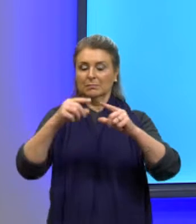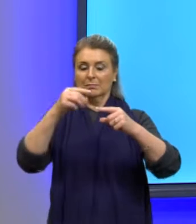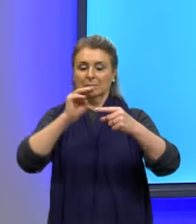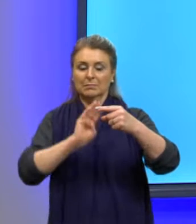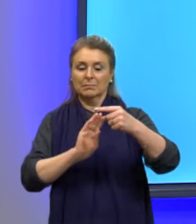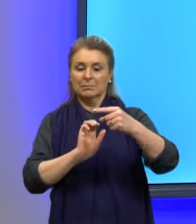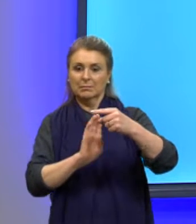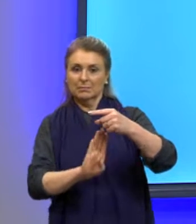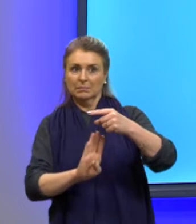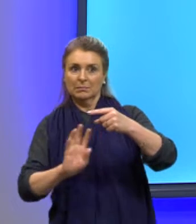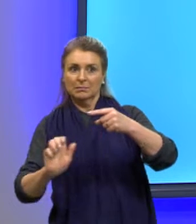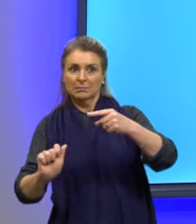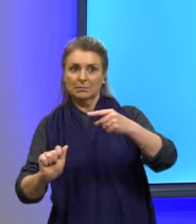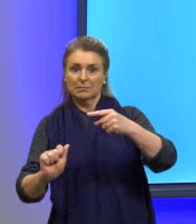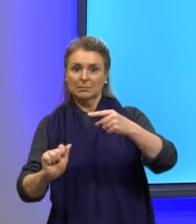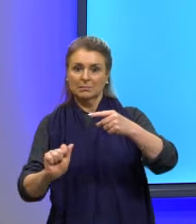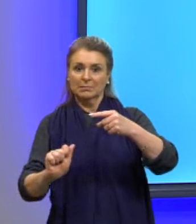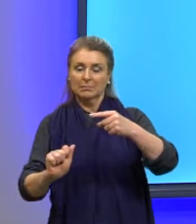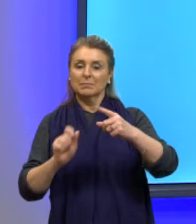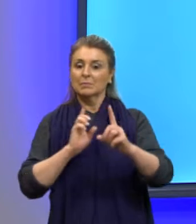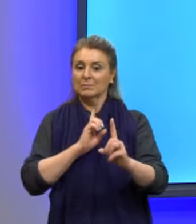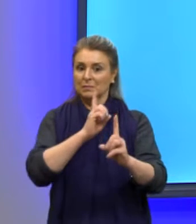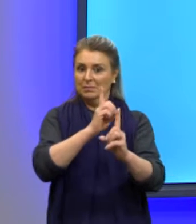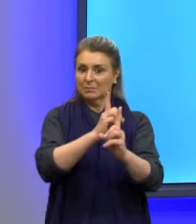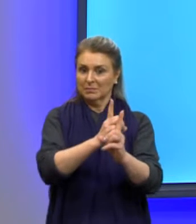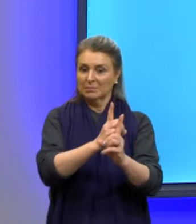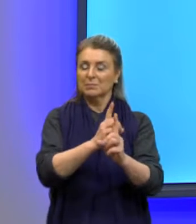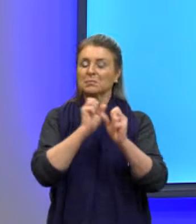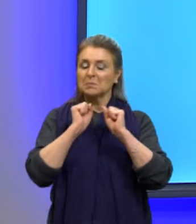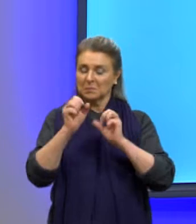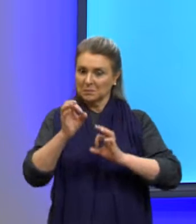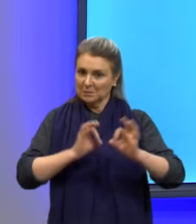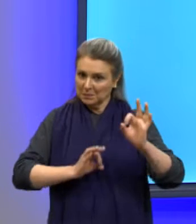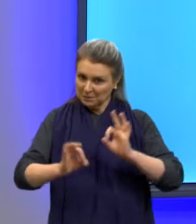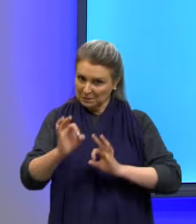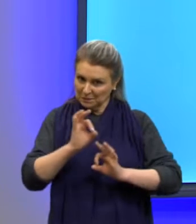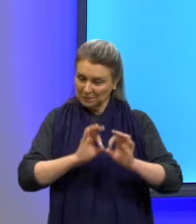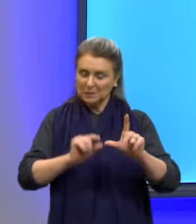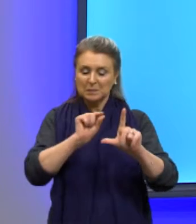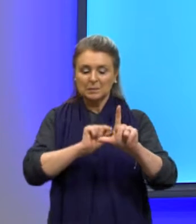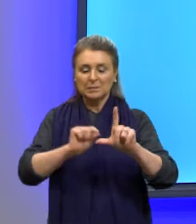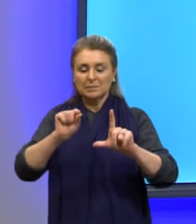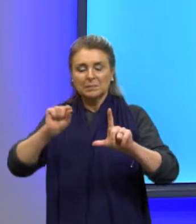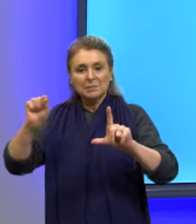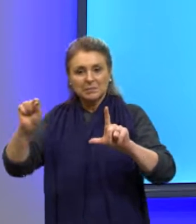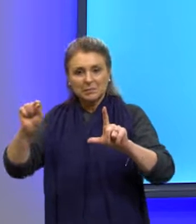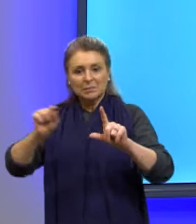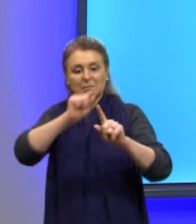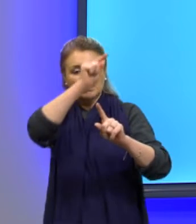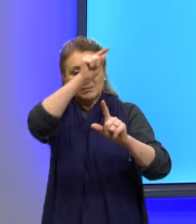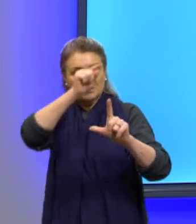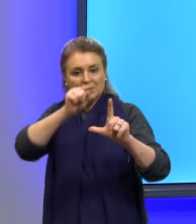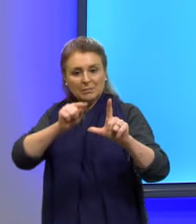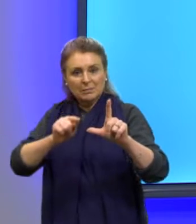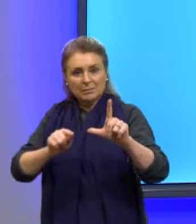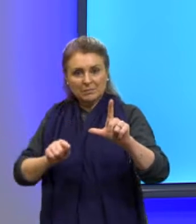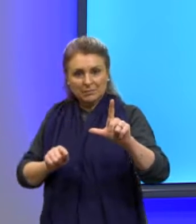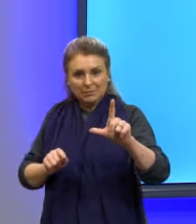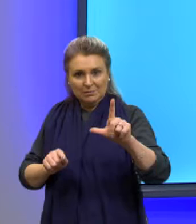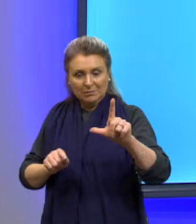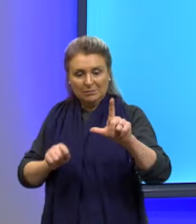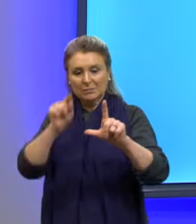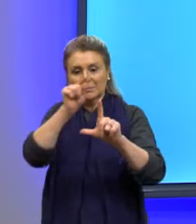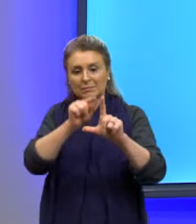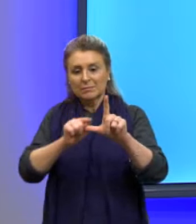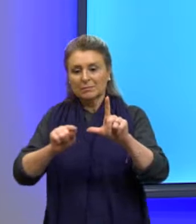Encontrado esses pontos, já está ali, apto a organizar o teu gráfico, a traçar a linha que forma essa